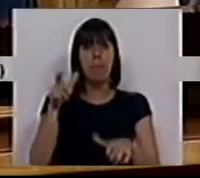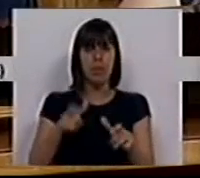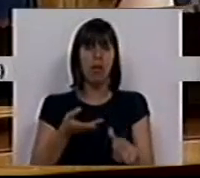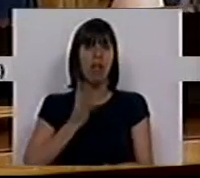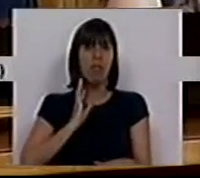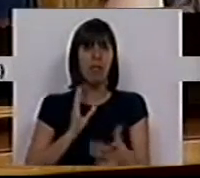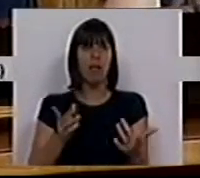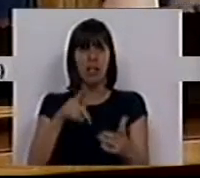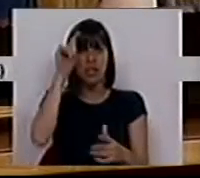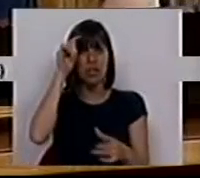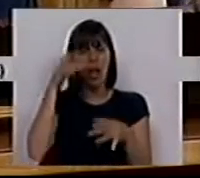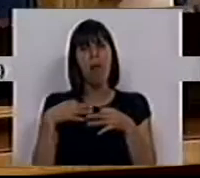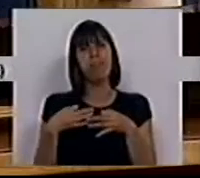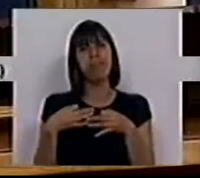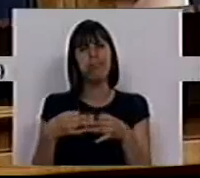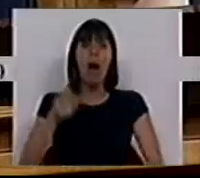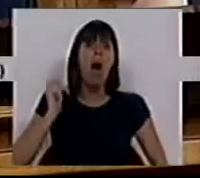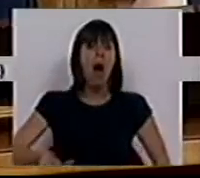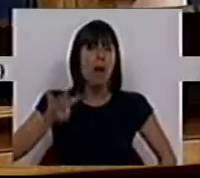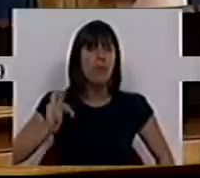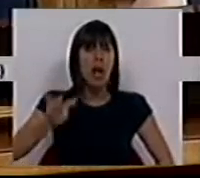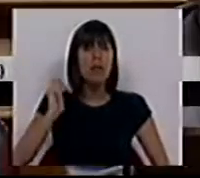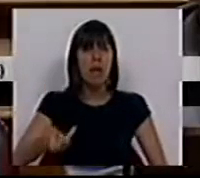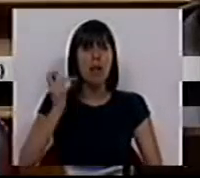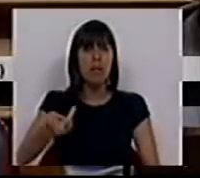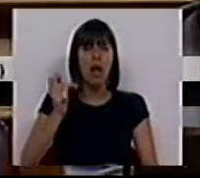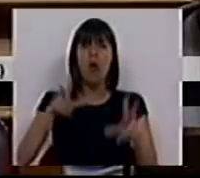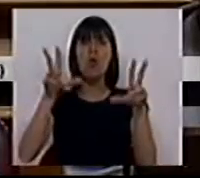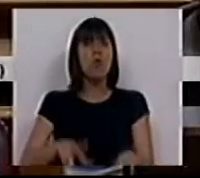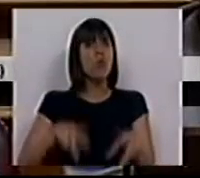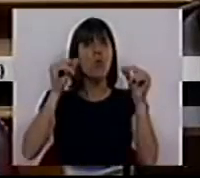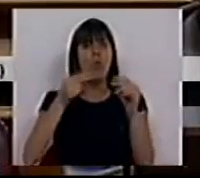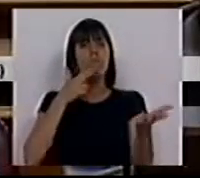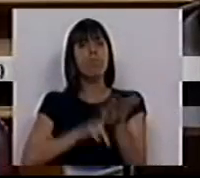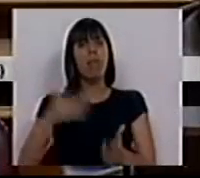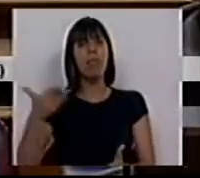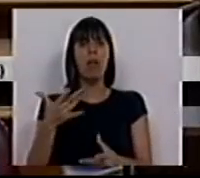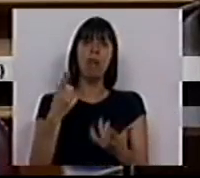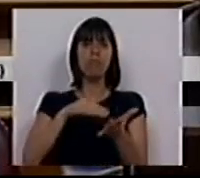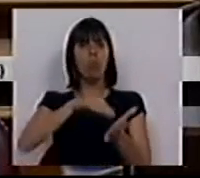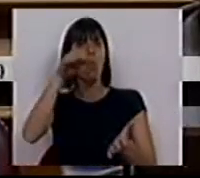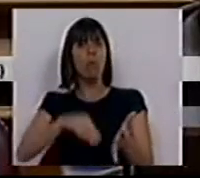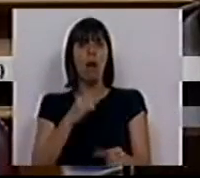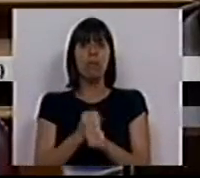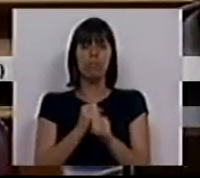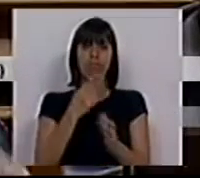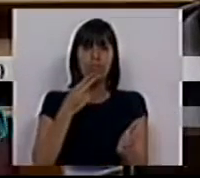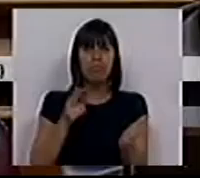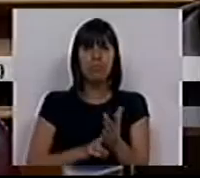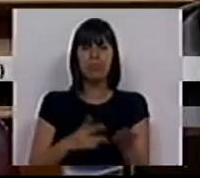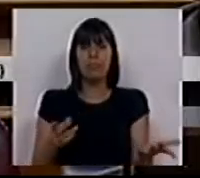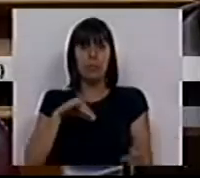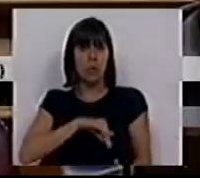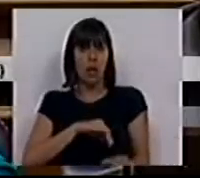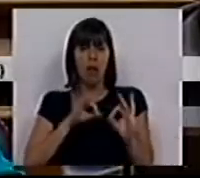arrastem por estágios durante anos e anos e anos e nunca mais tenham o direito a ter um contrato de trabalho a sério